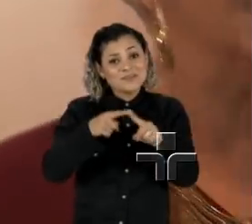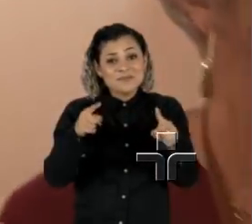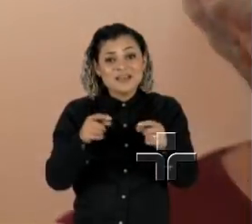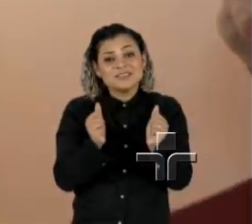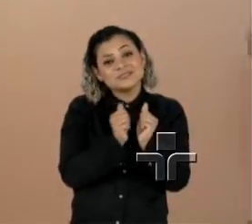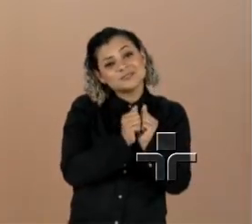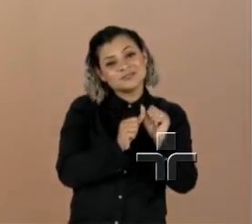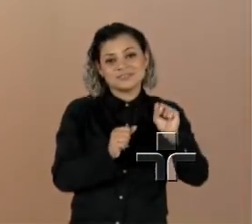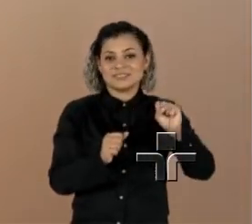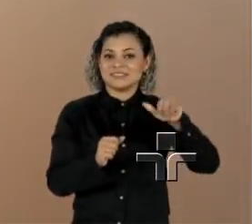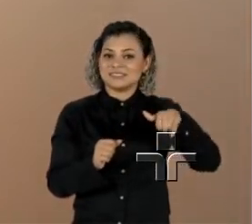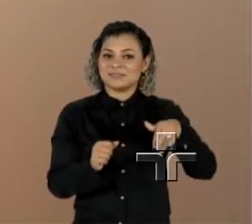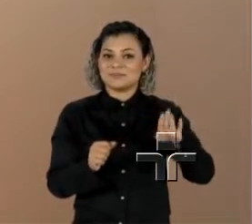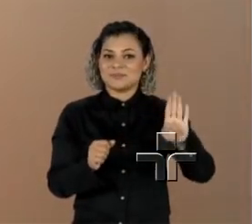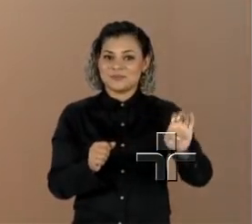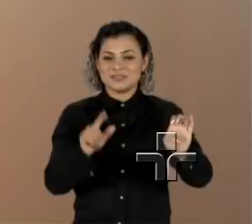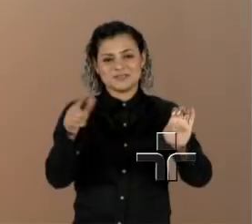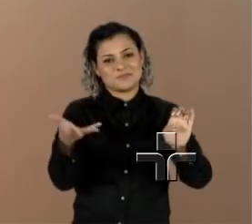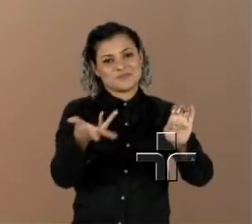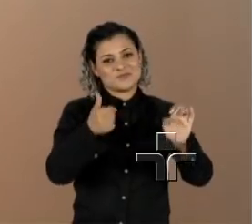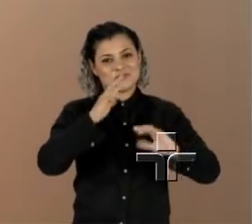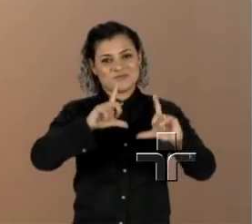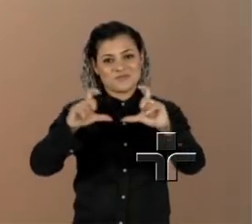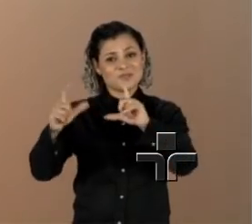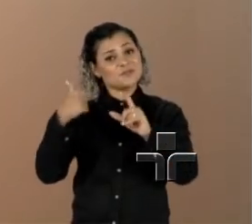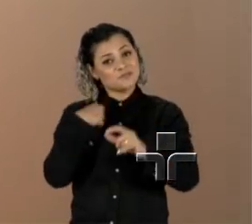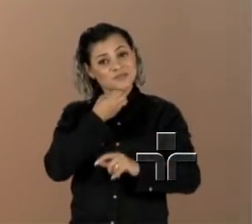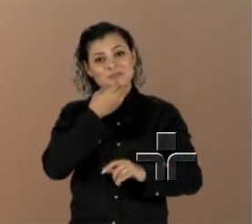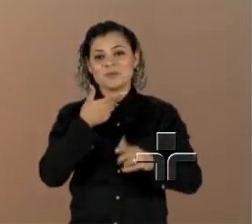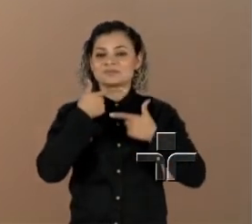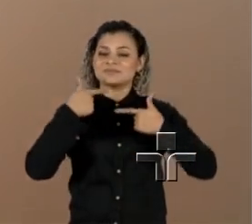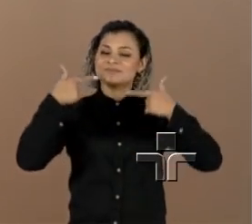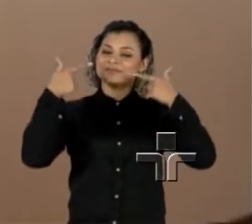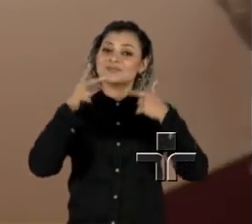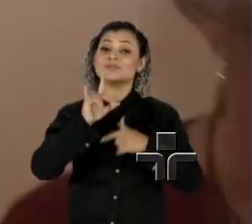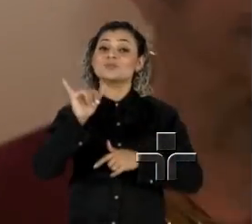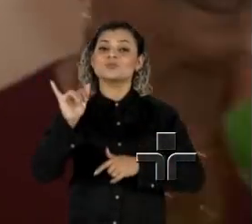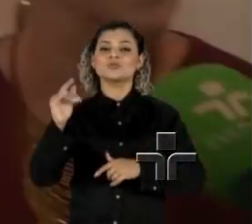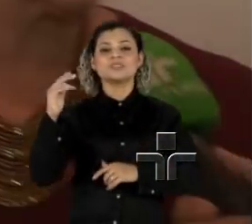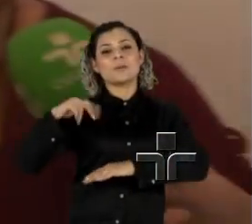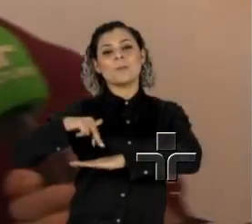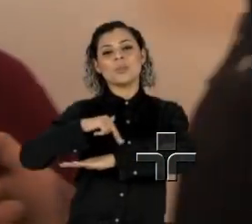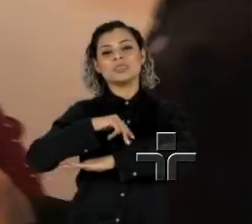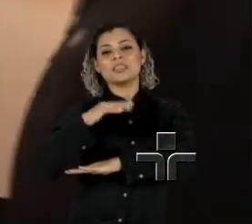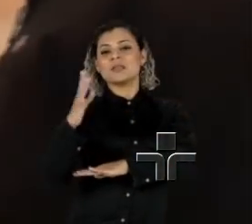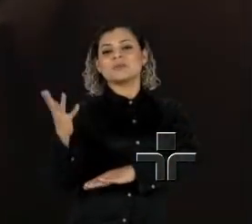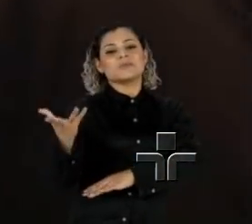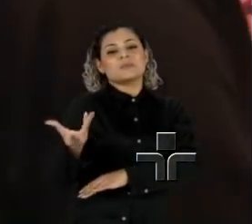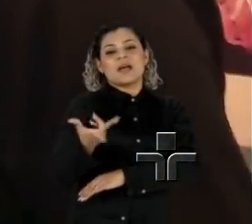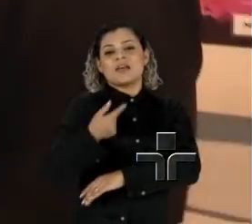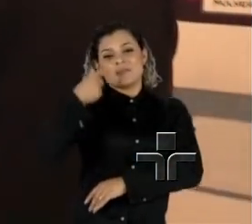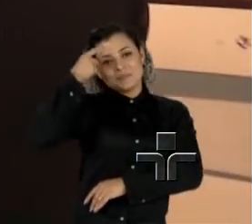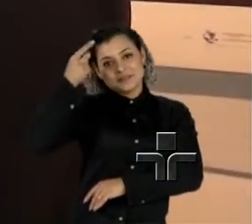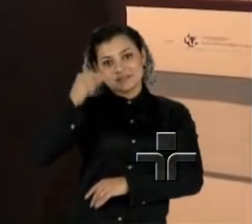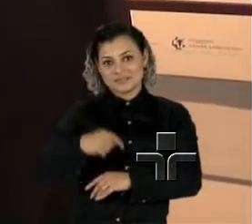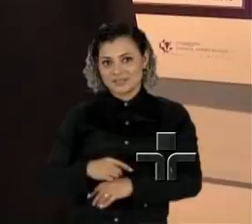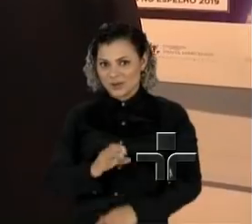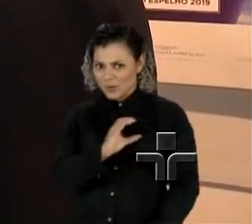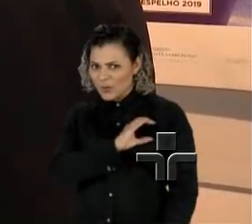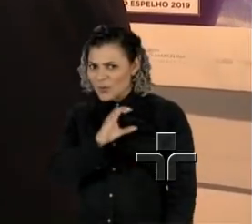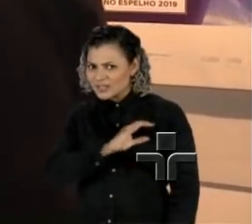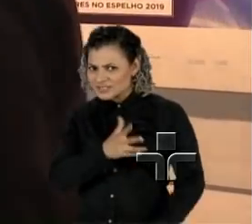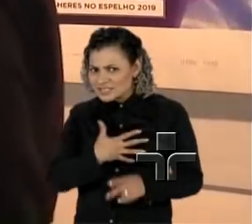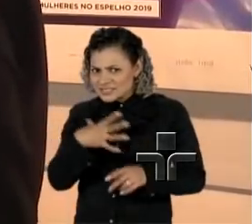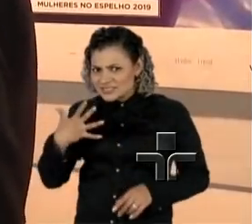Simone, que é uma maravilha de fotógrafo, então saiu tudo bem, foi um dia de diva que nós passamos com ela. Você falou que o Corinthians salvou sua